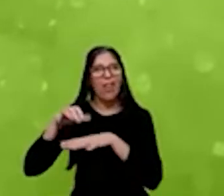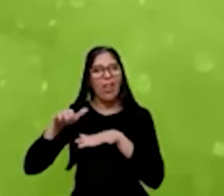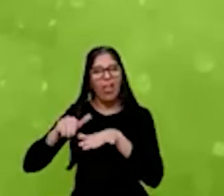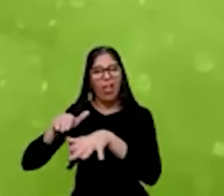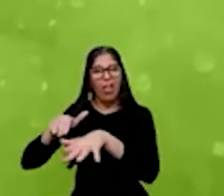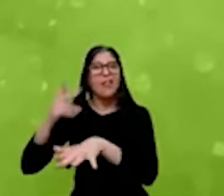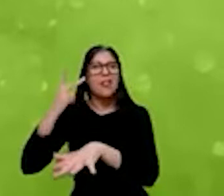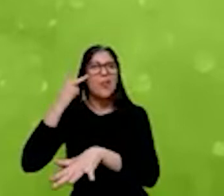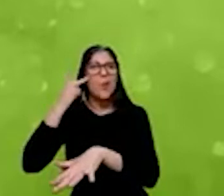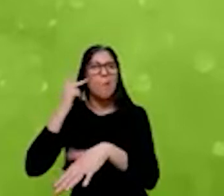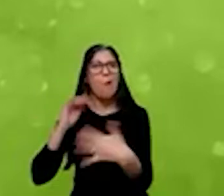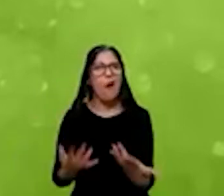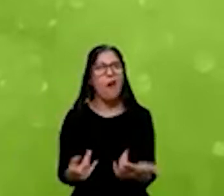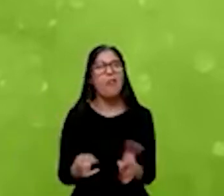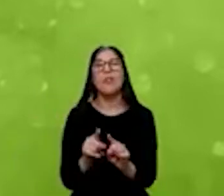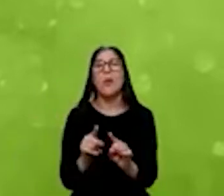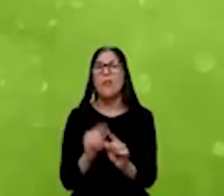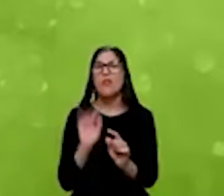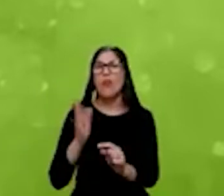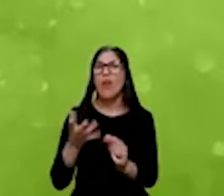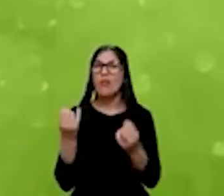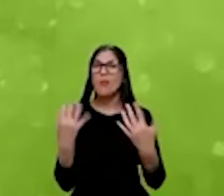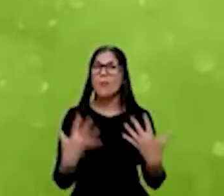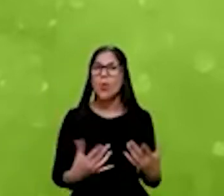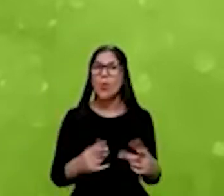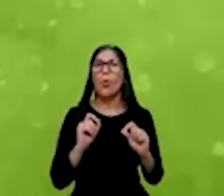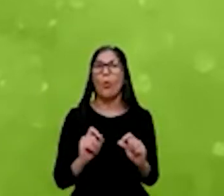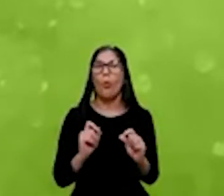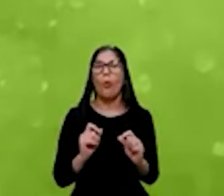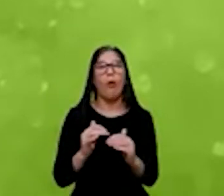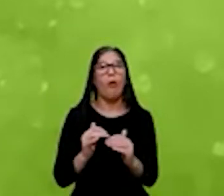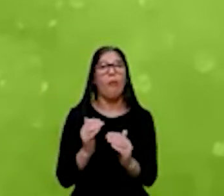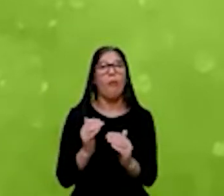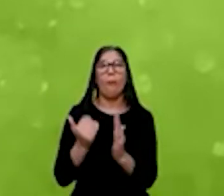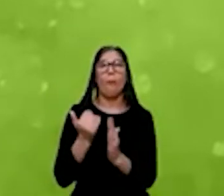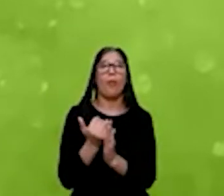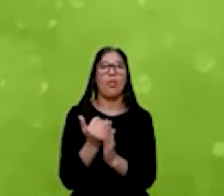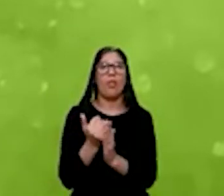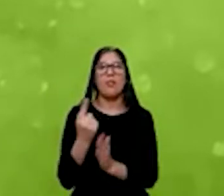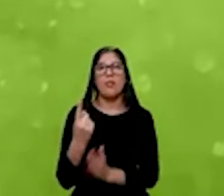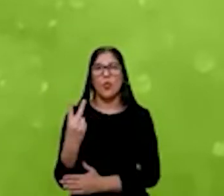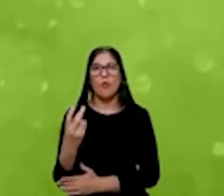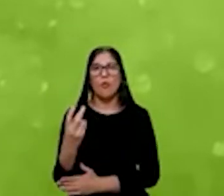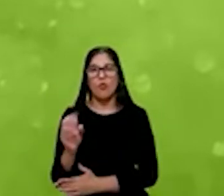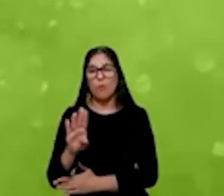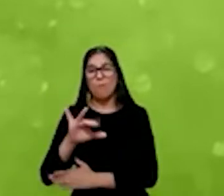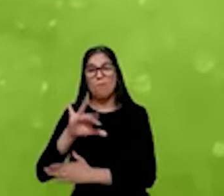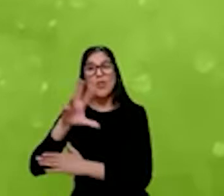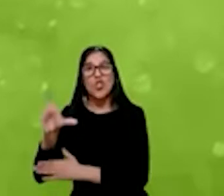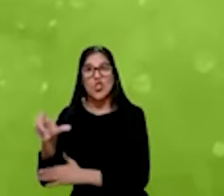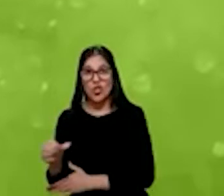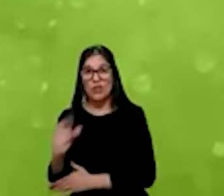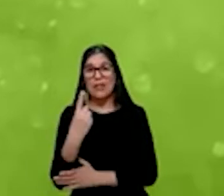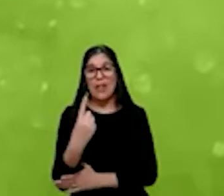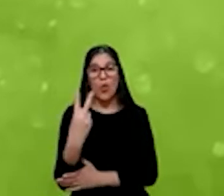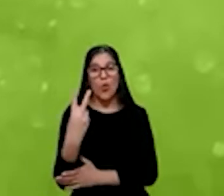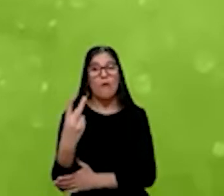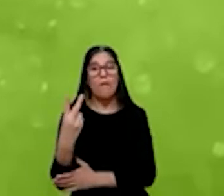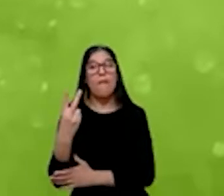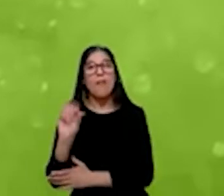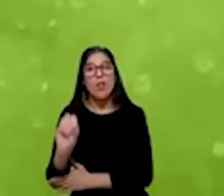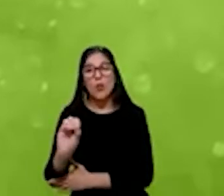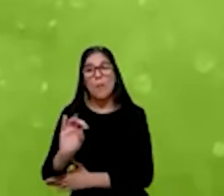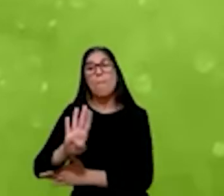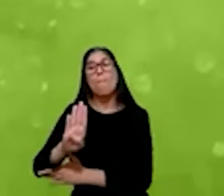sinalizou também na COP, que a gente vai colocar mais 120 bilhões, repito, 120 bilhões relacionados